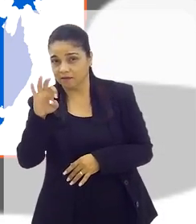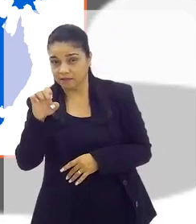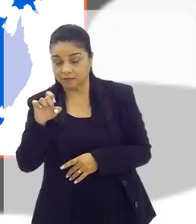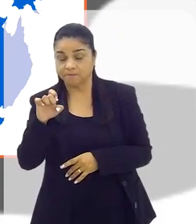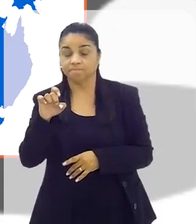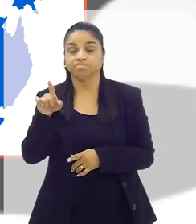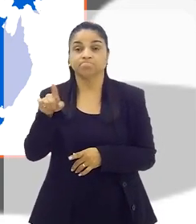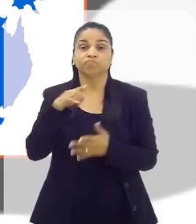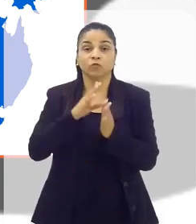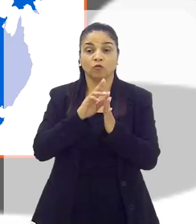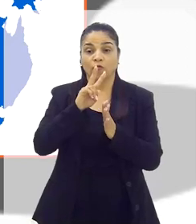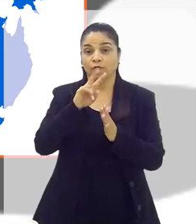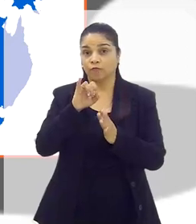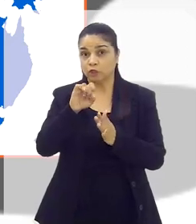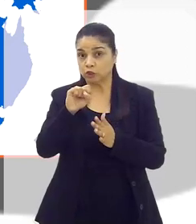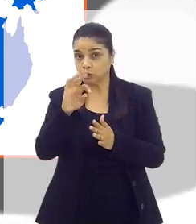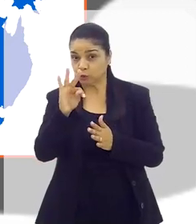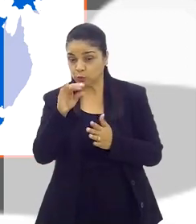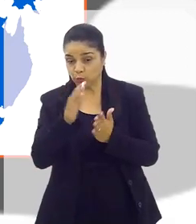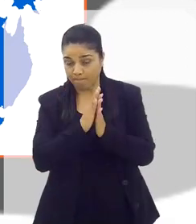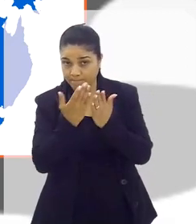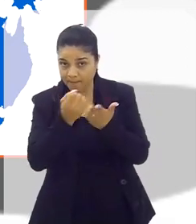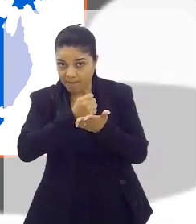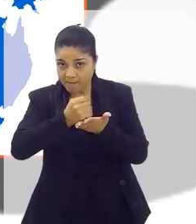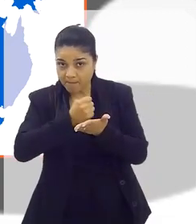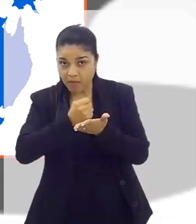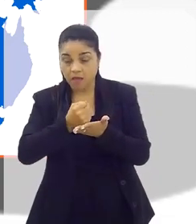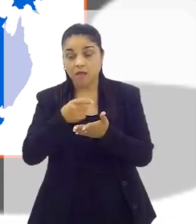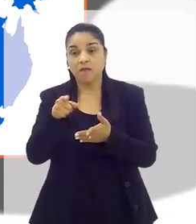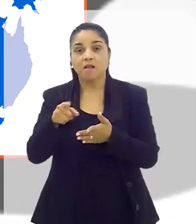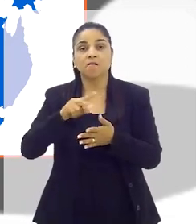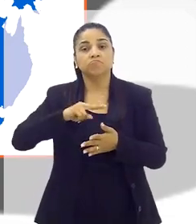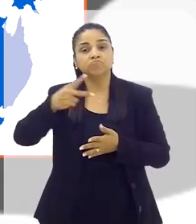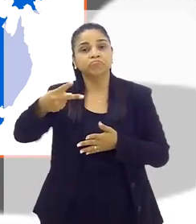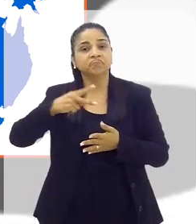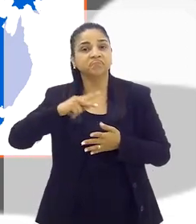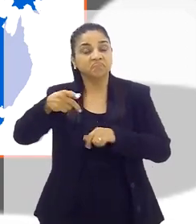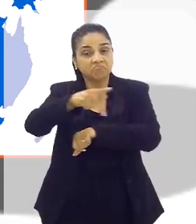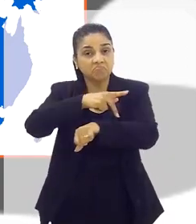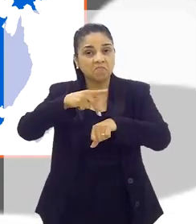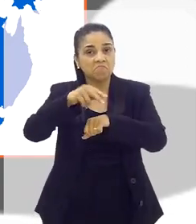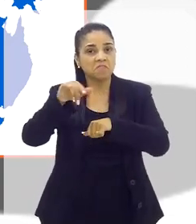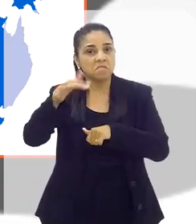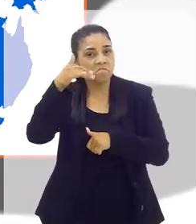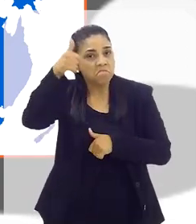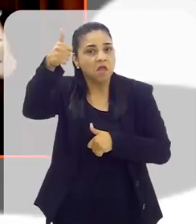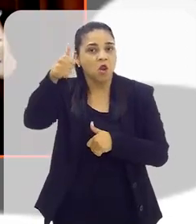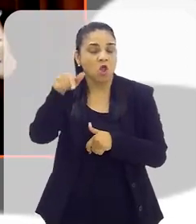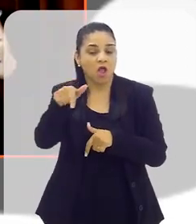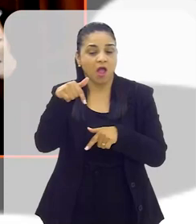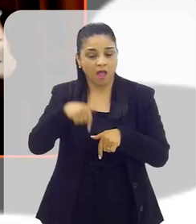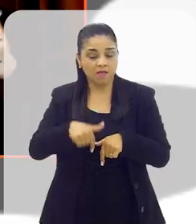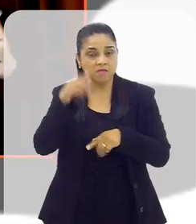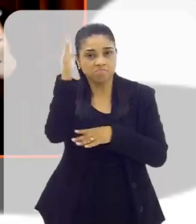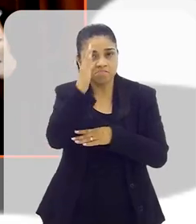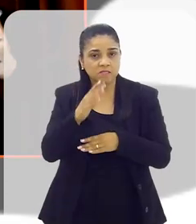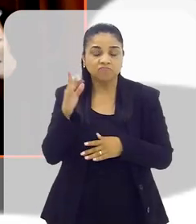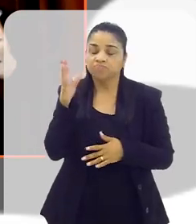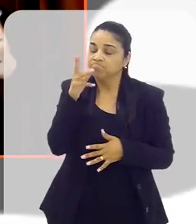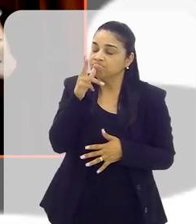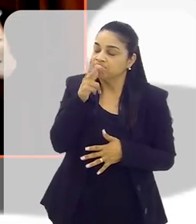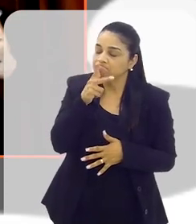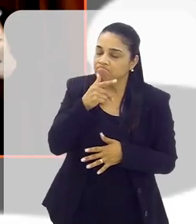para o americano é um empecilho e para o brasileiro continua essa fila gigantesca? O você atribui a isso, Baiar? Olha, na realidade,